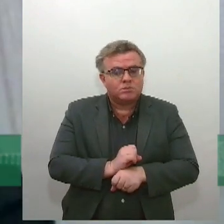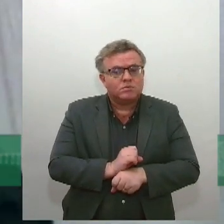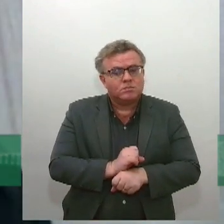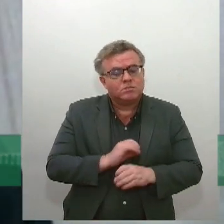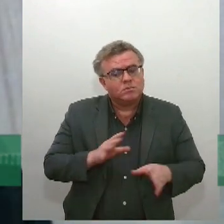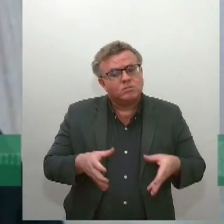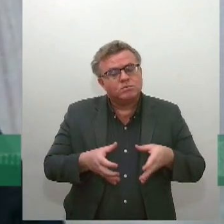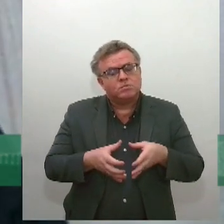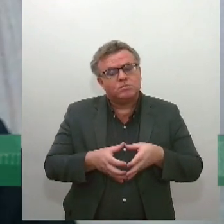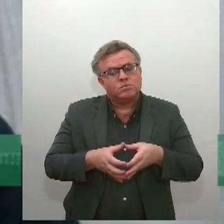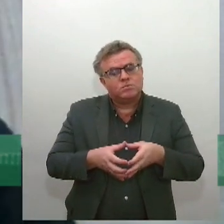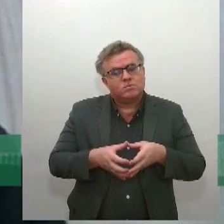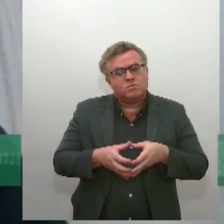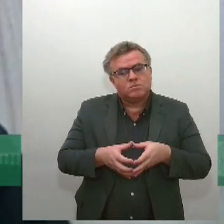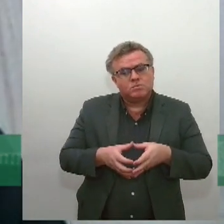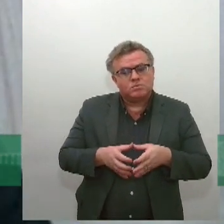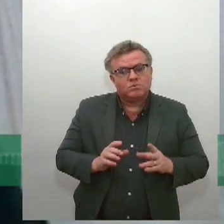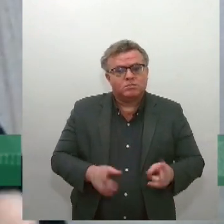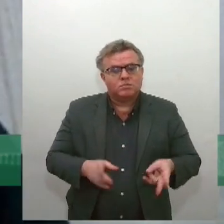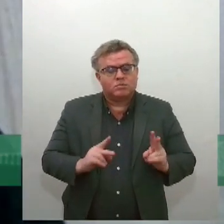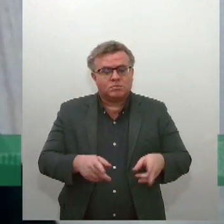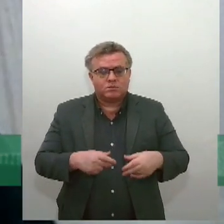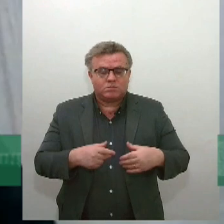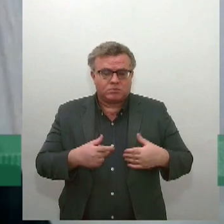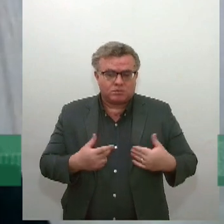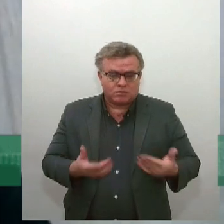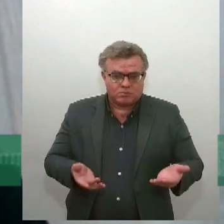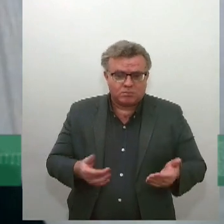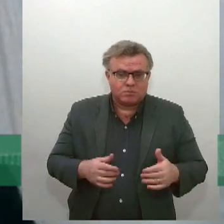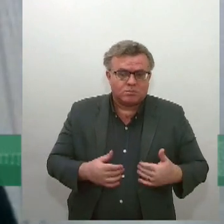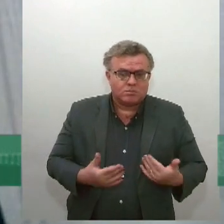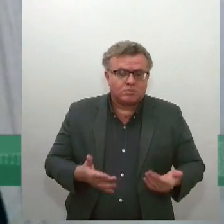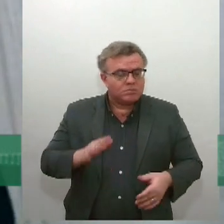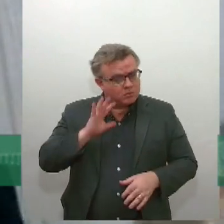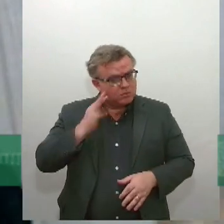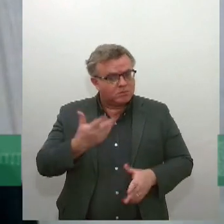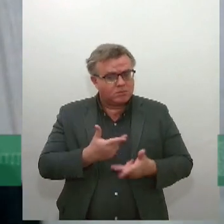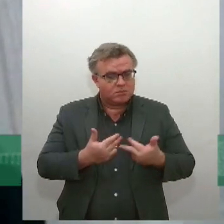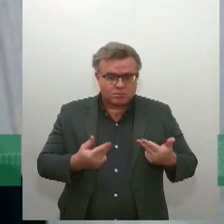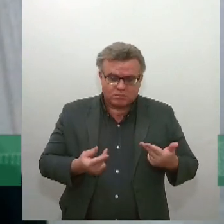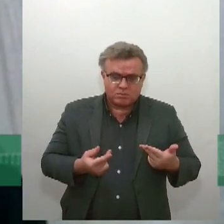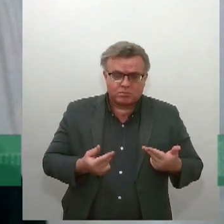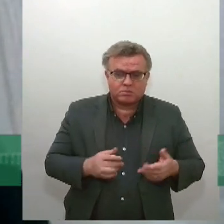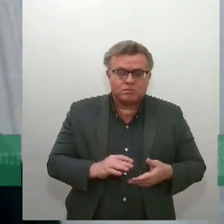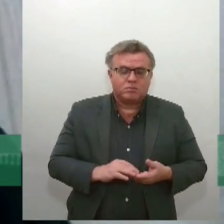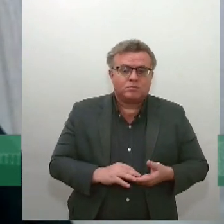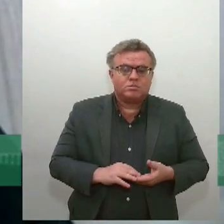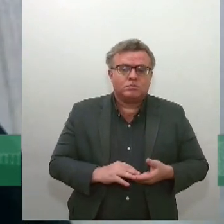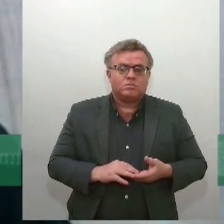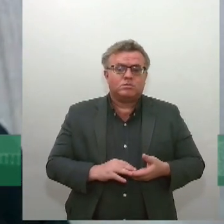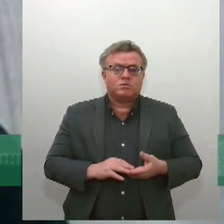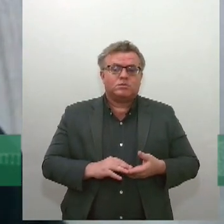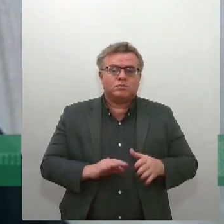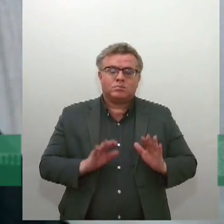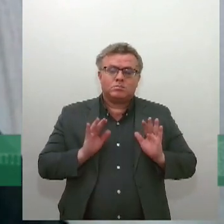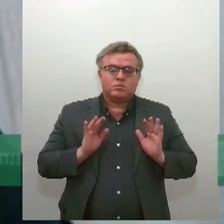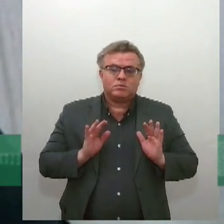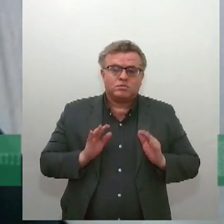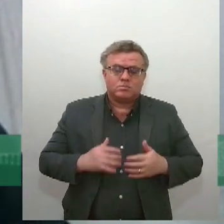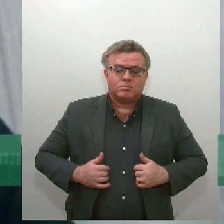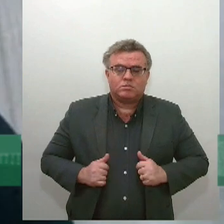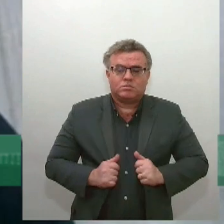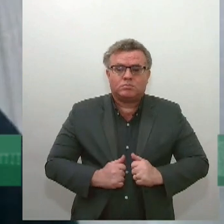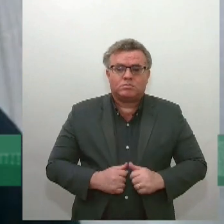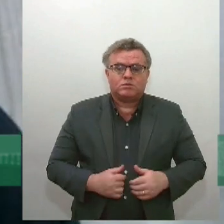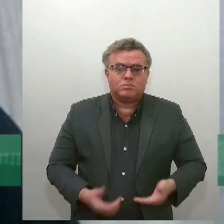recebeu a ação, ele possa, sozinho, com a tinta da sua caneta, resolver o problema. Isso não é uma novidade. Isso está lá no artigo,